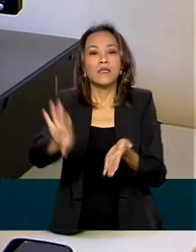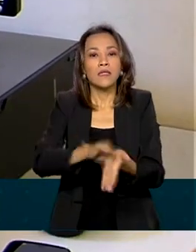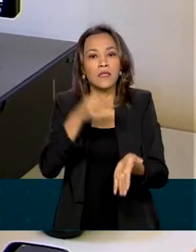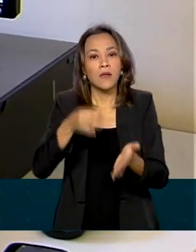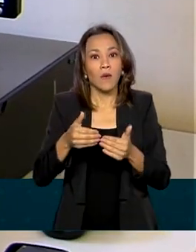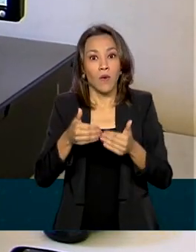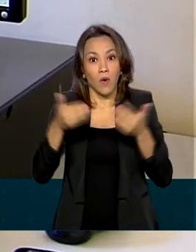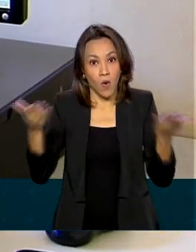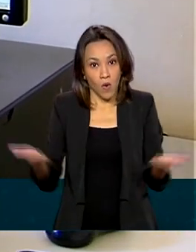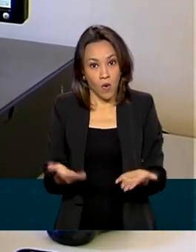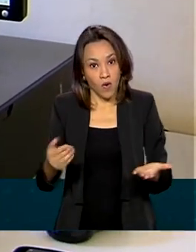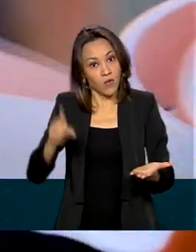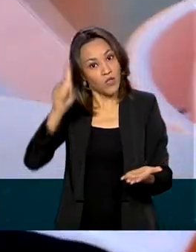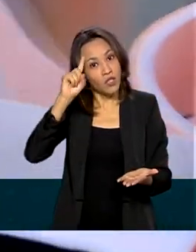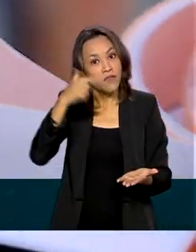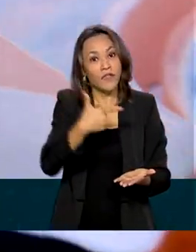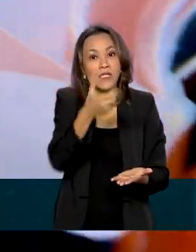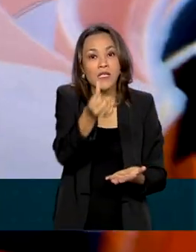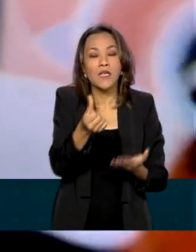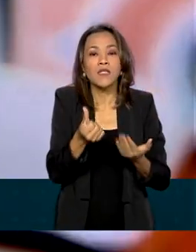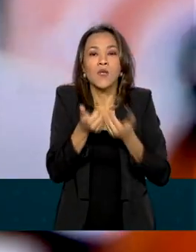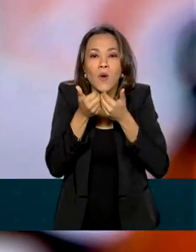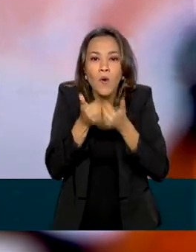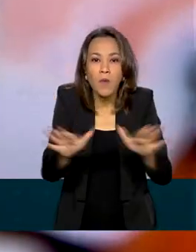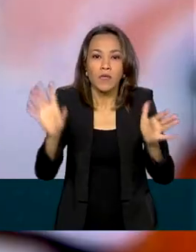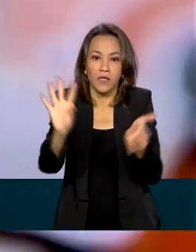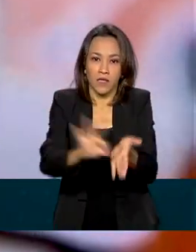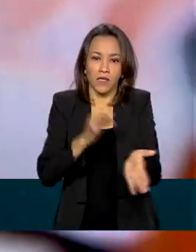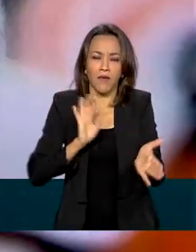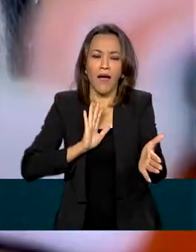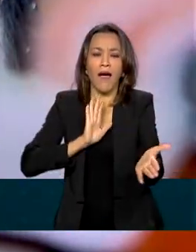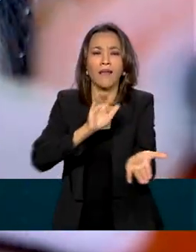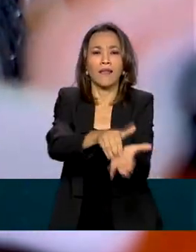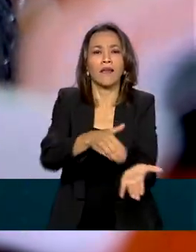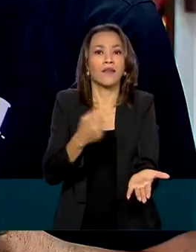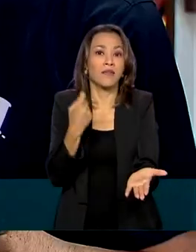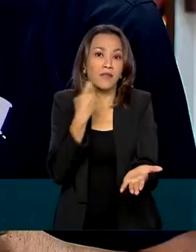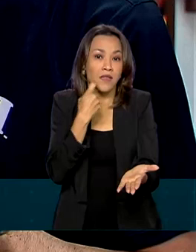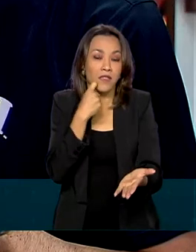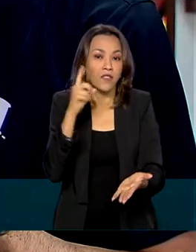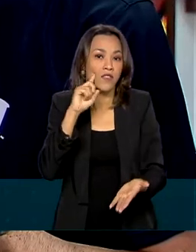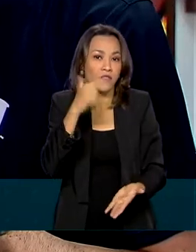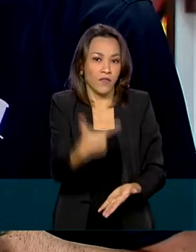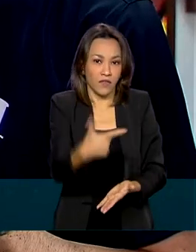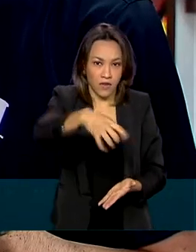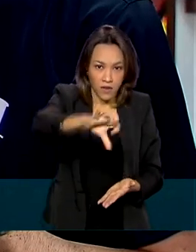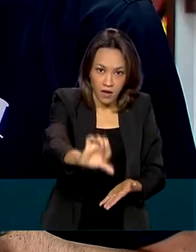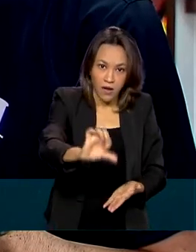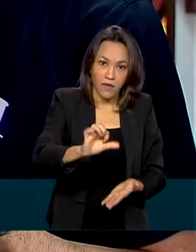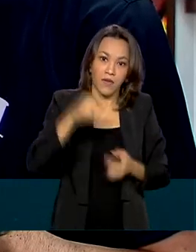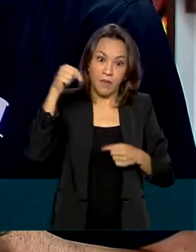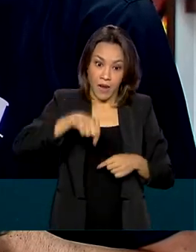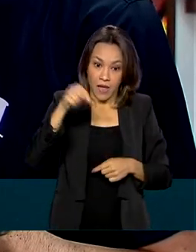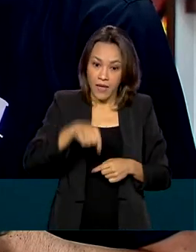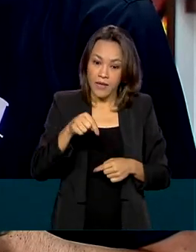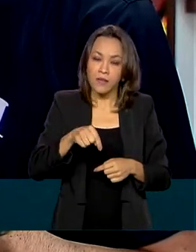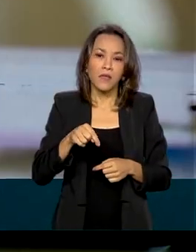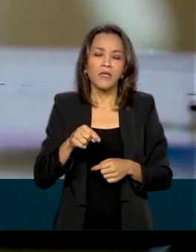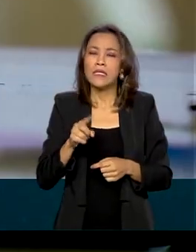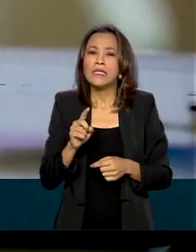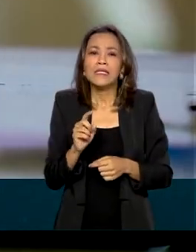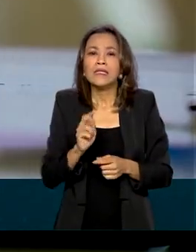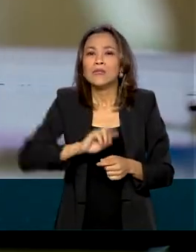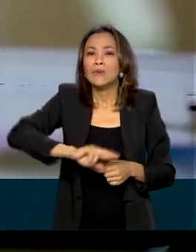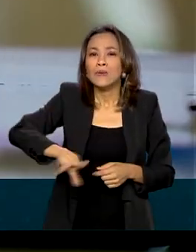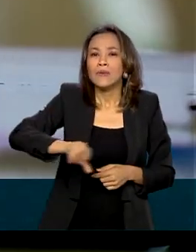terça-feira, dia 26, e vão até sexta-feira, dia 29. Para esta edição, não será possível